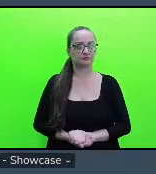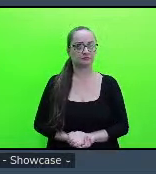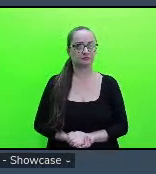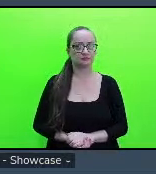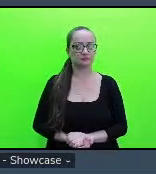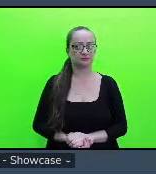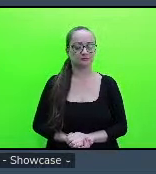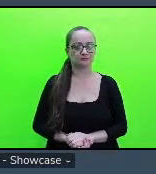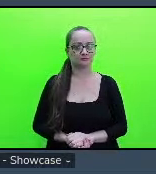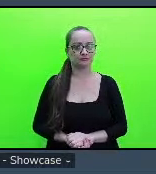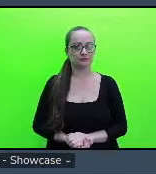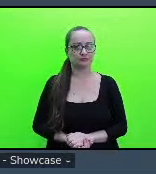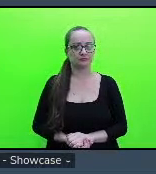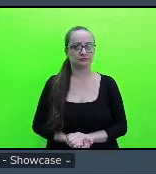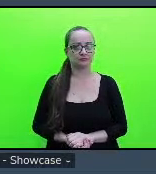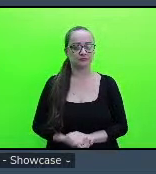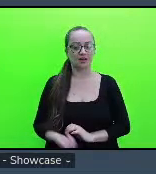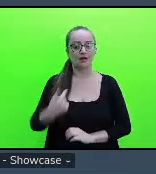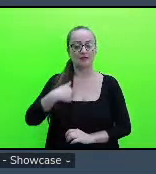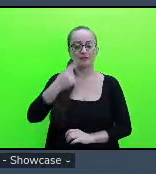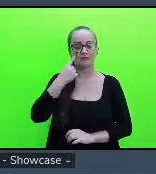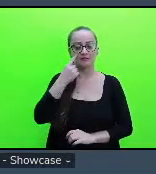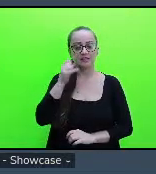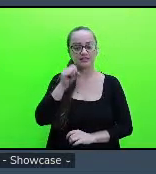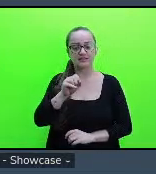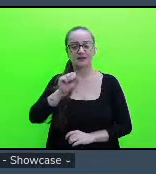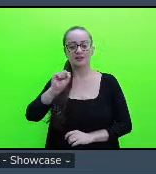a xerom para a gente poder continuar